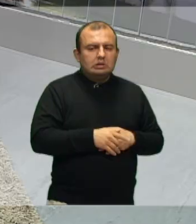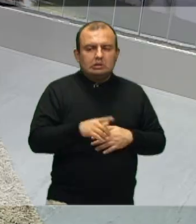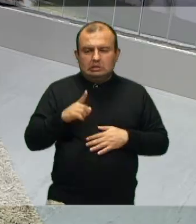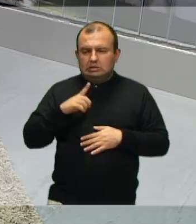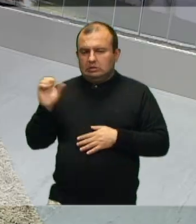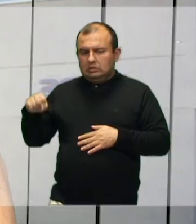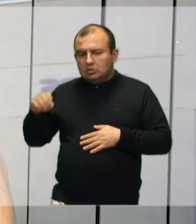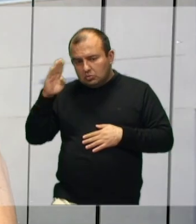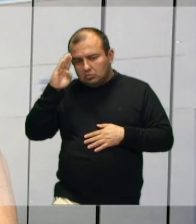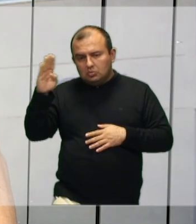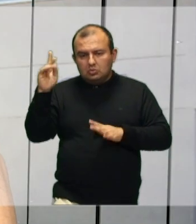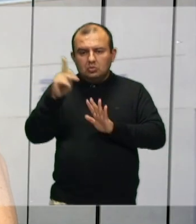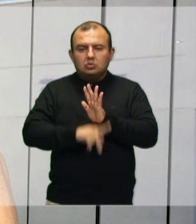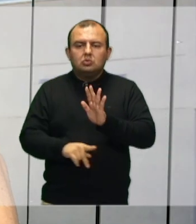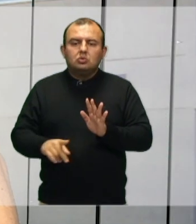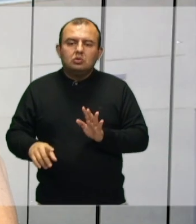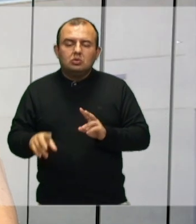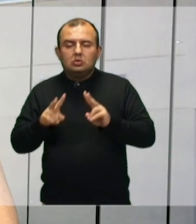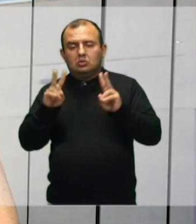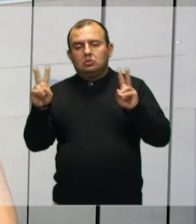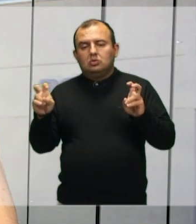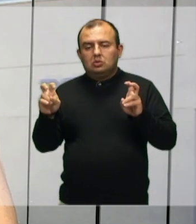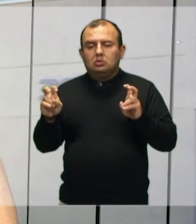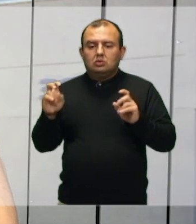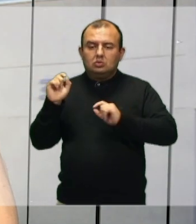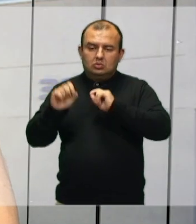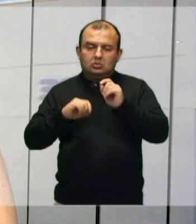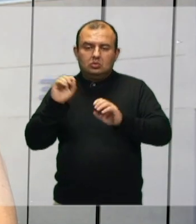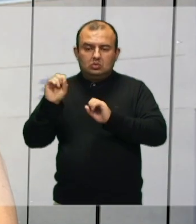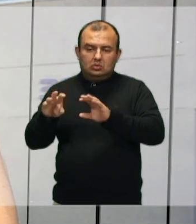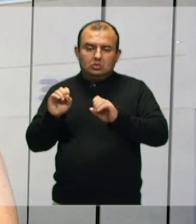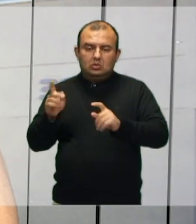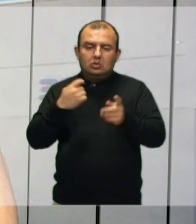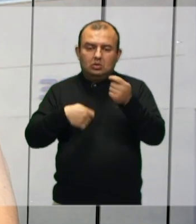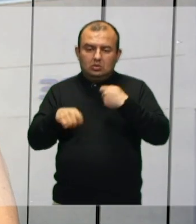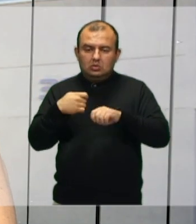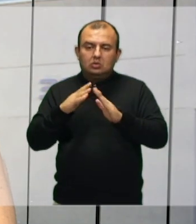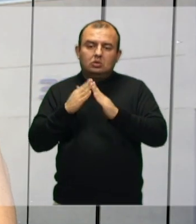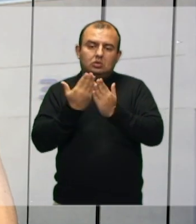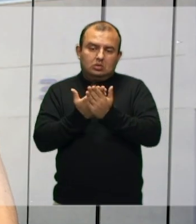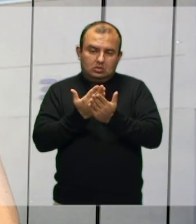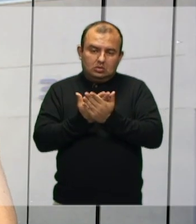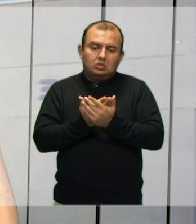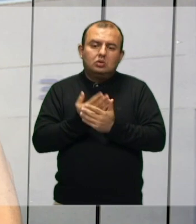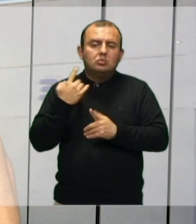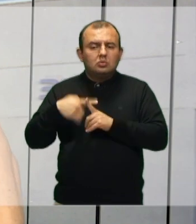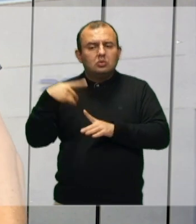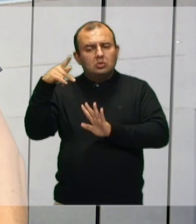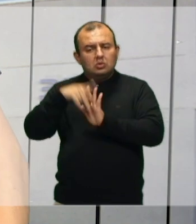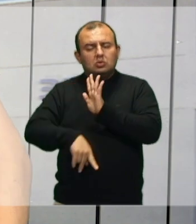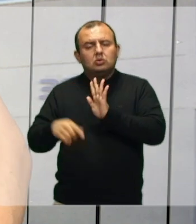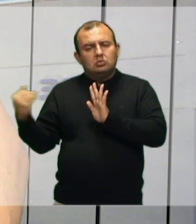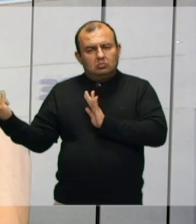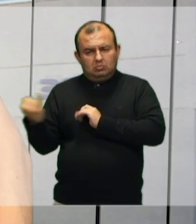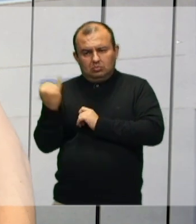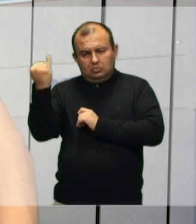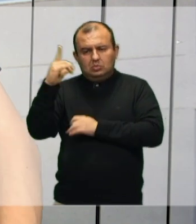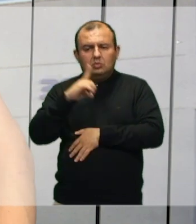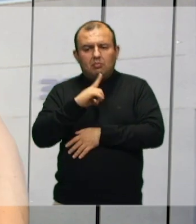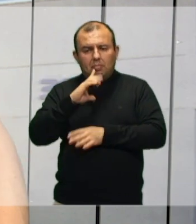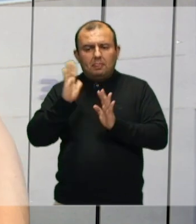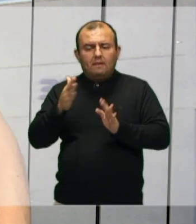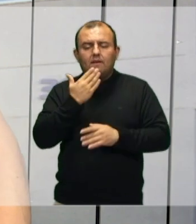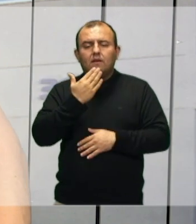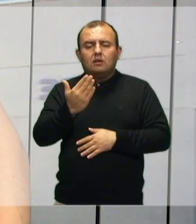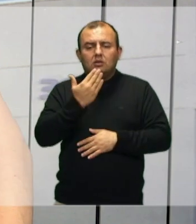O principal projeto que eu tenho sobre são a educação financeira nas escolas, porque é um projeto muito importante, já teve algumas